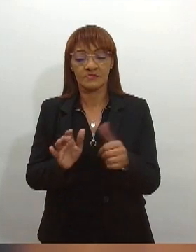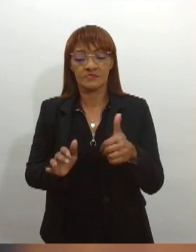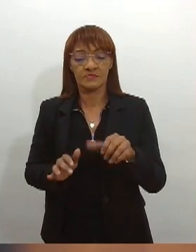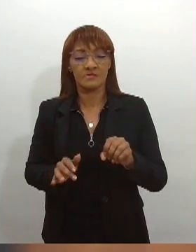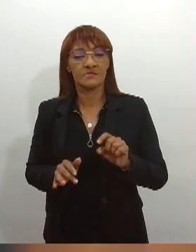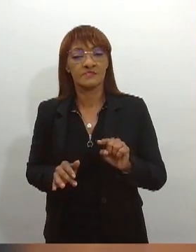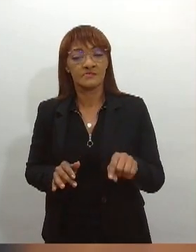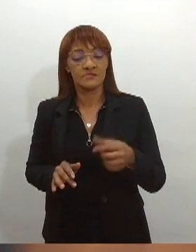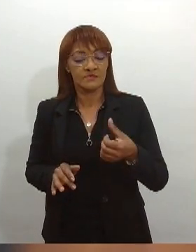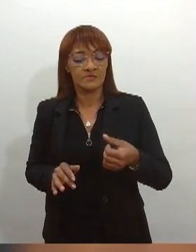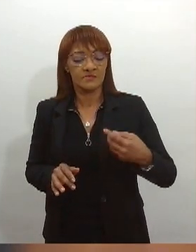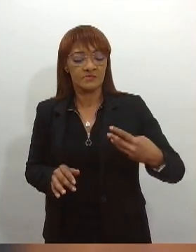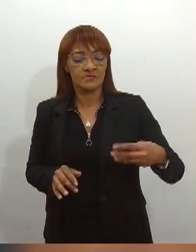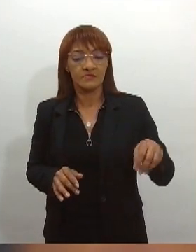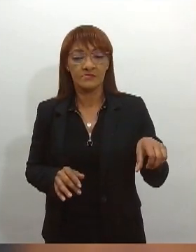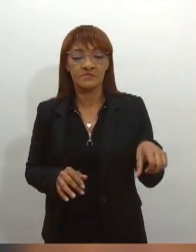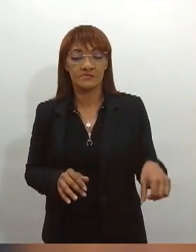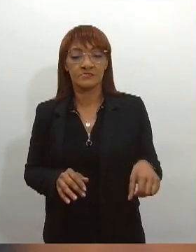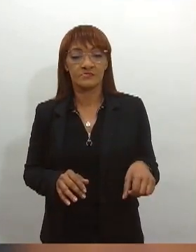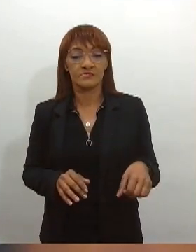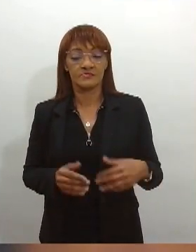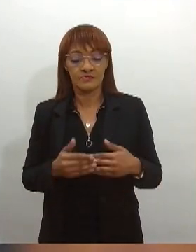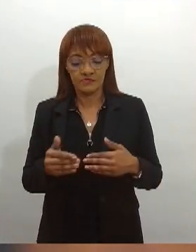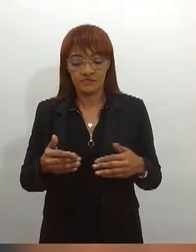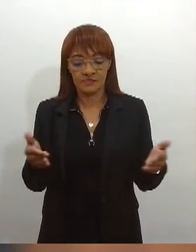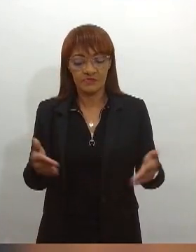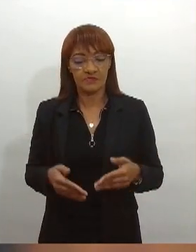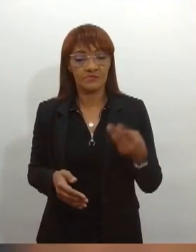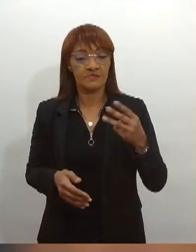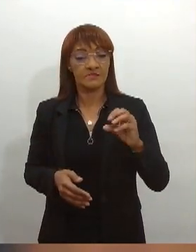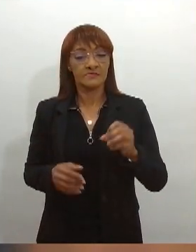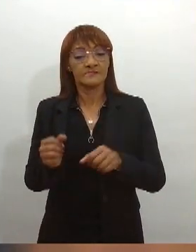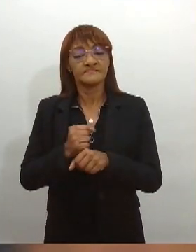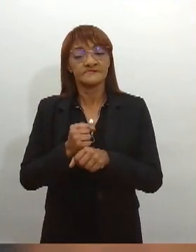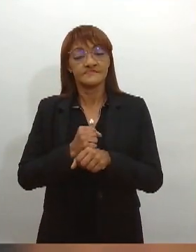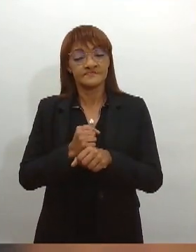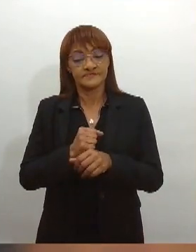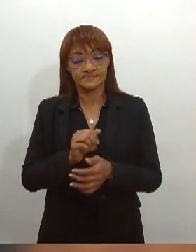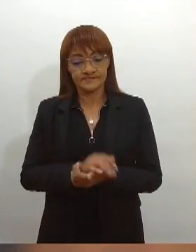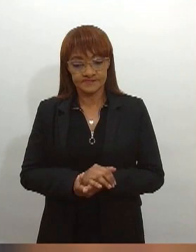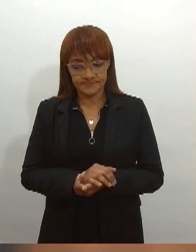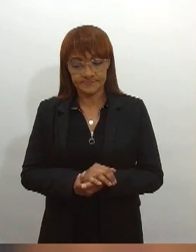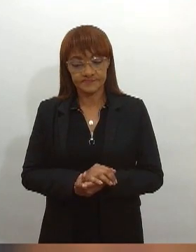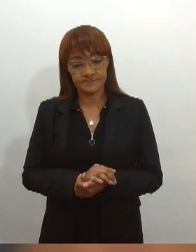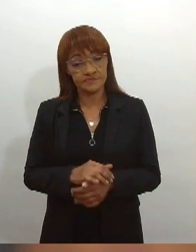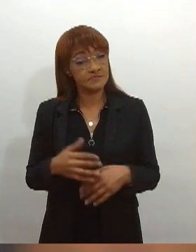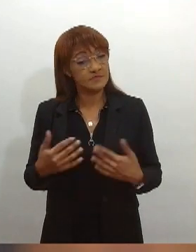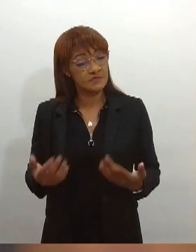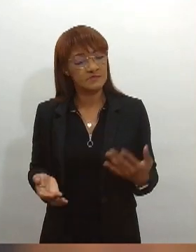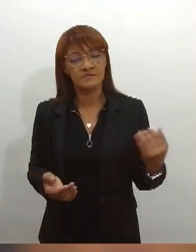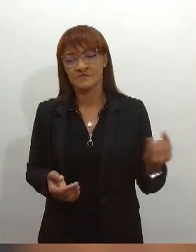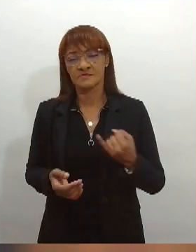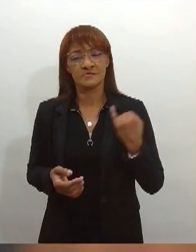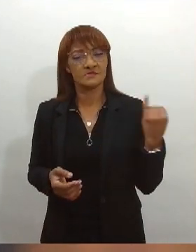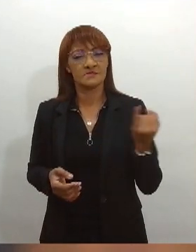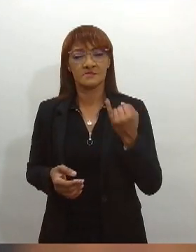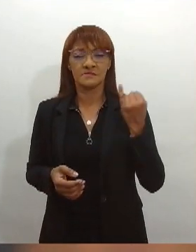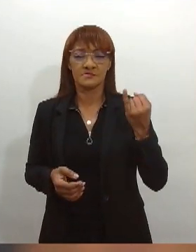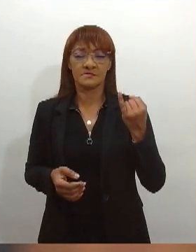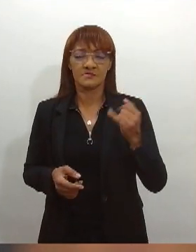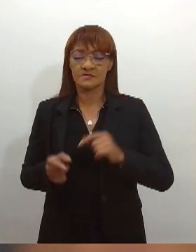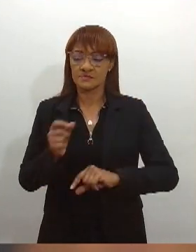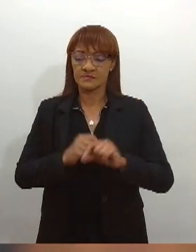que está completando 30 anos neste ano. Então, é importante o trabalho que desenvolvemos, fomentando